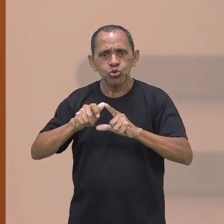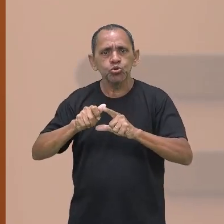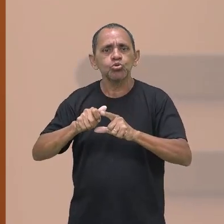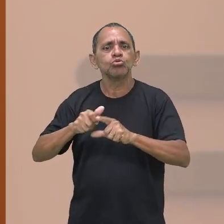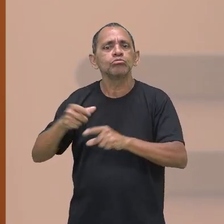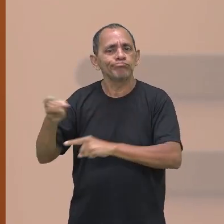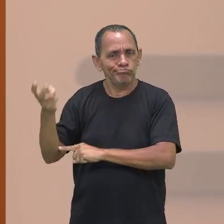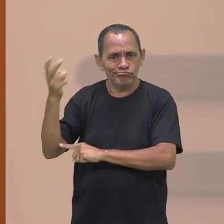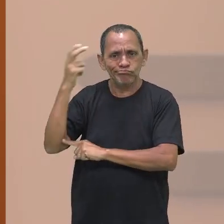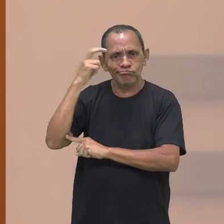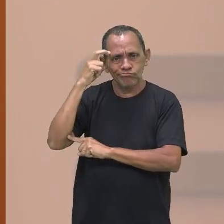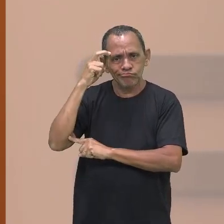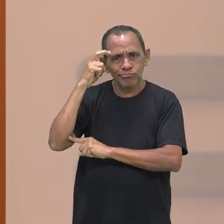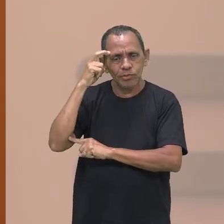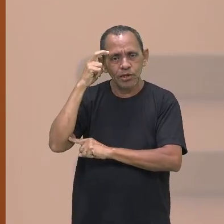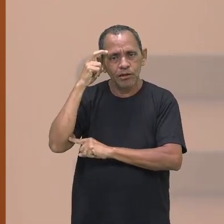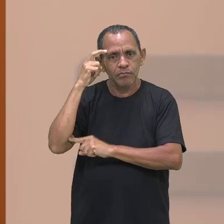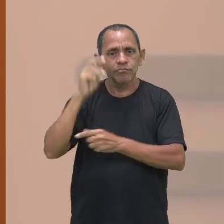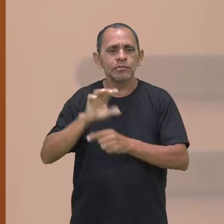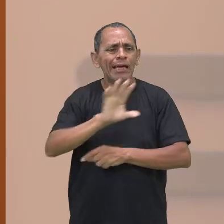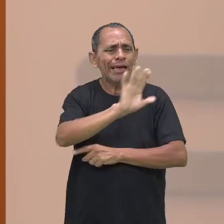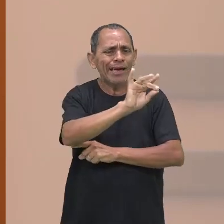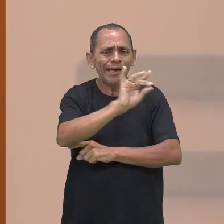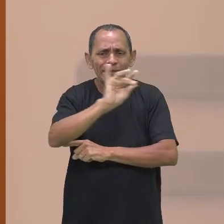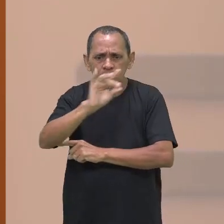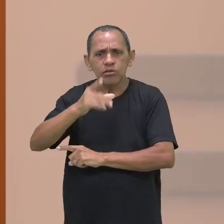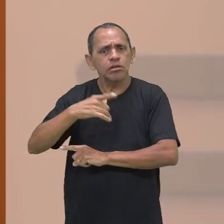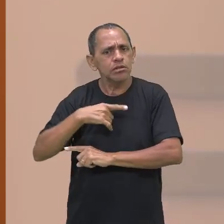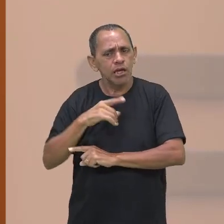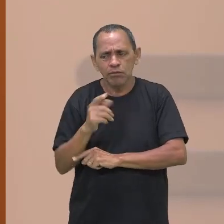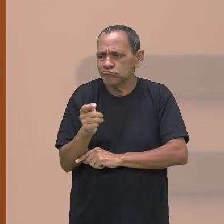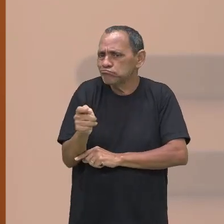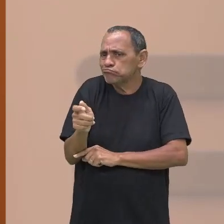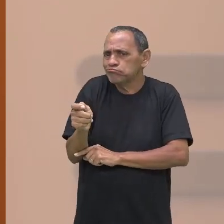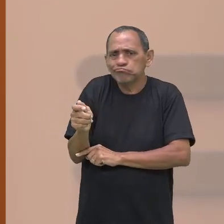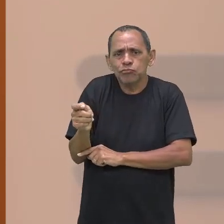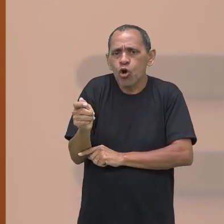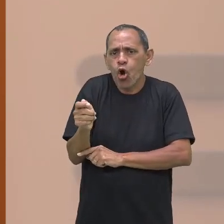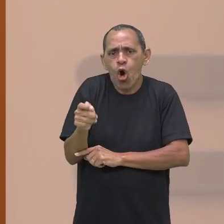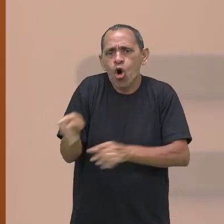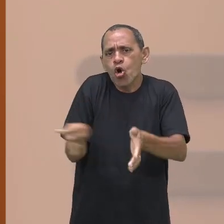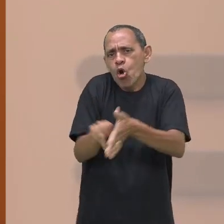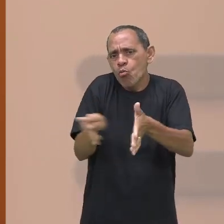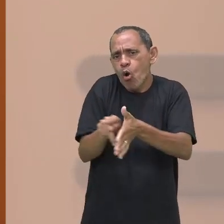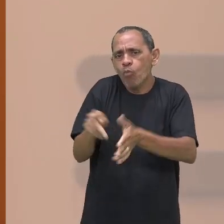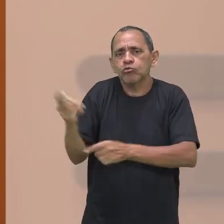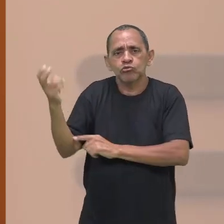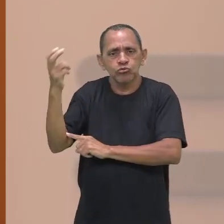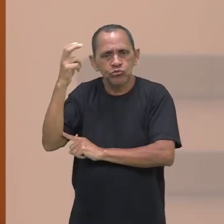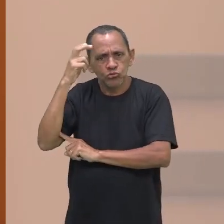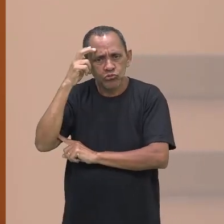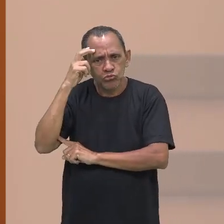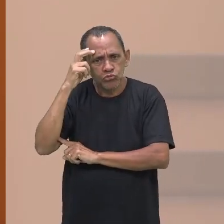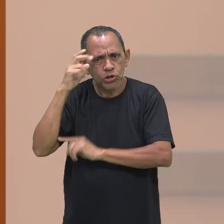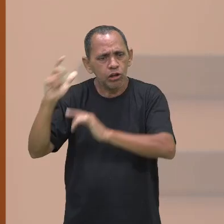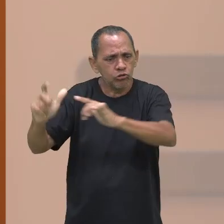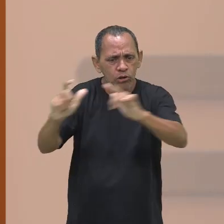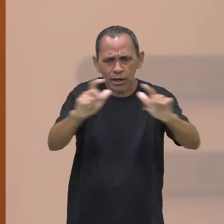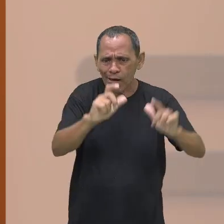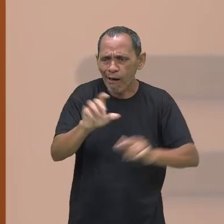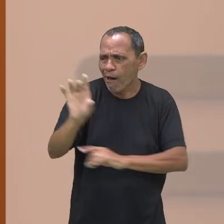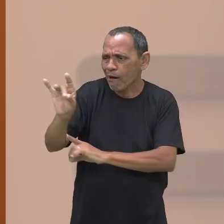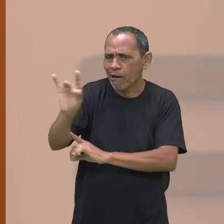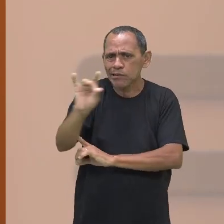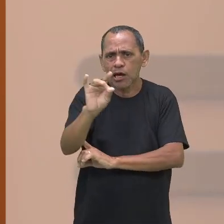como cada um tem um pouquinho da sua própria cultura, do seu próprio gosto,